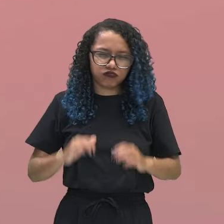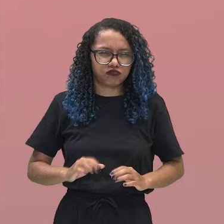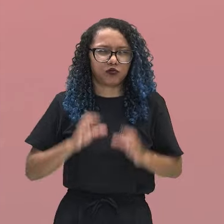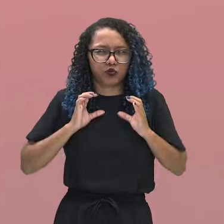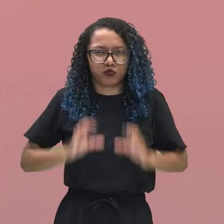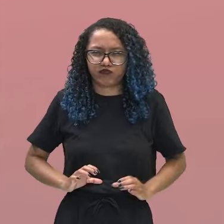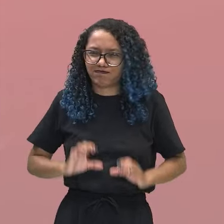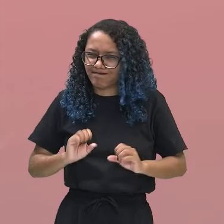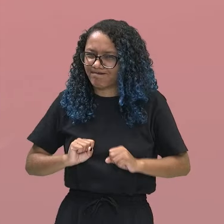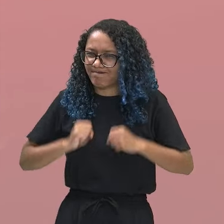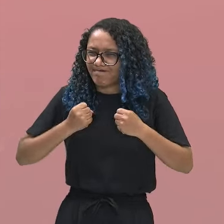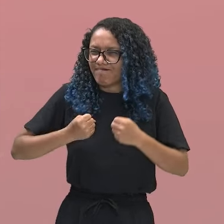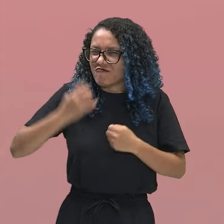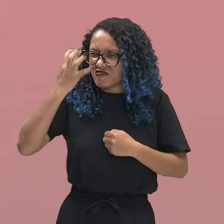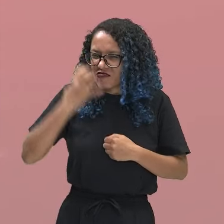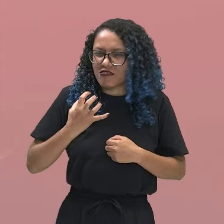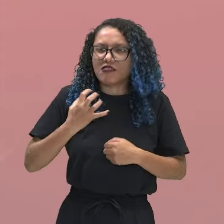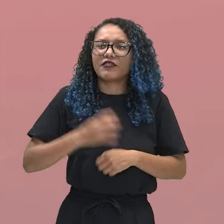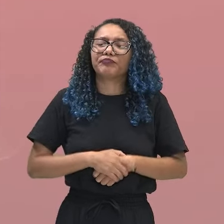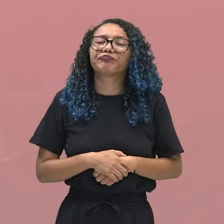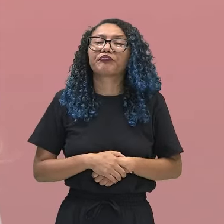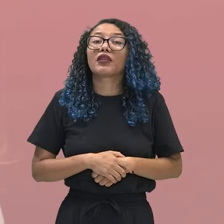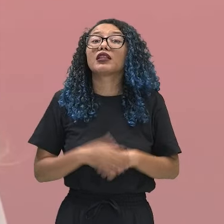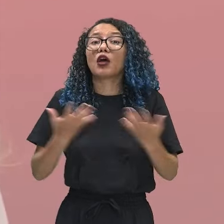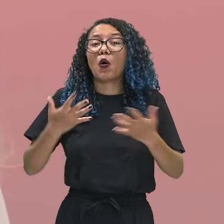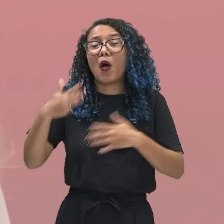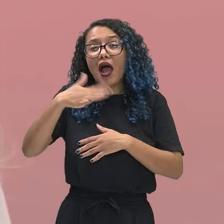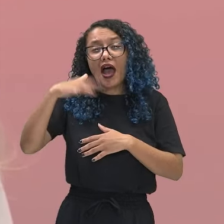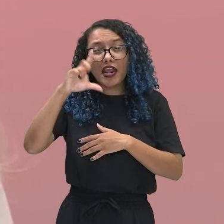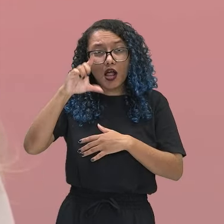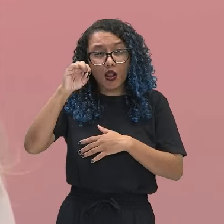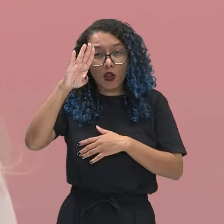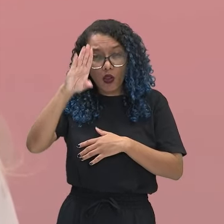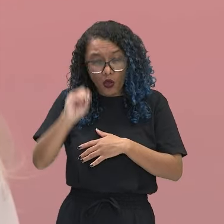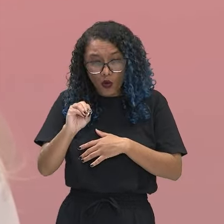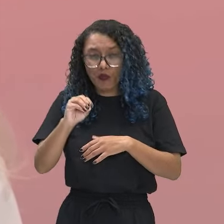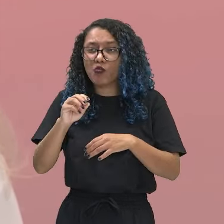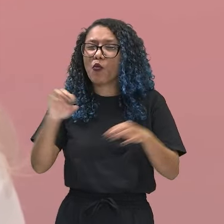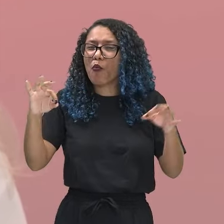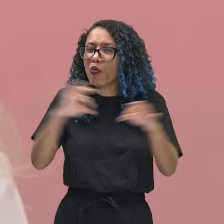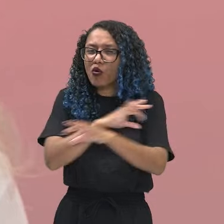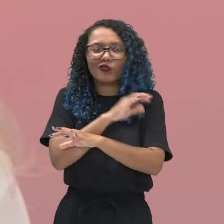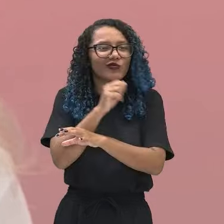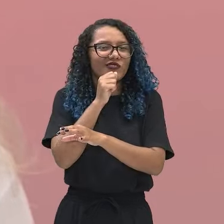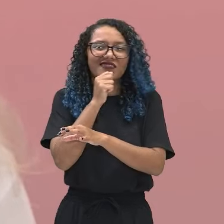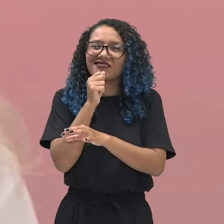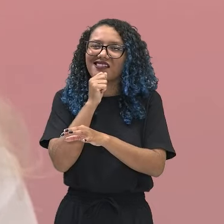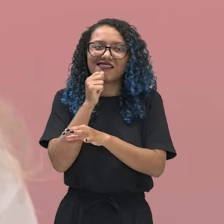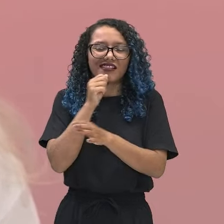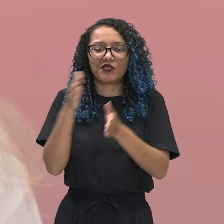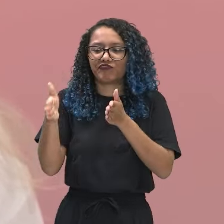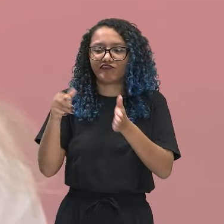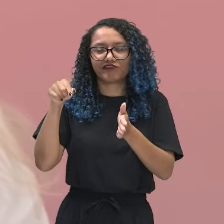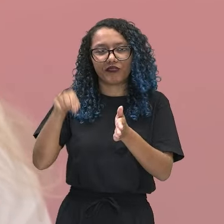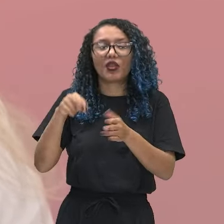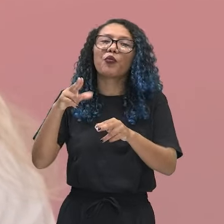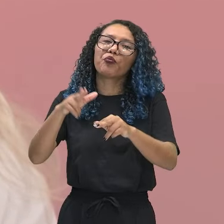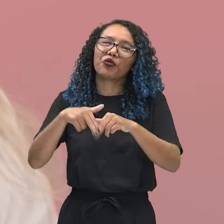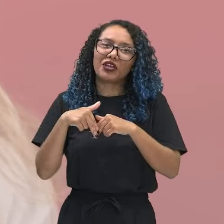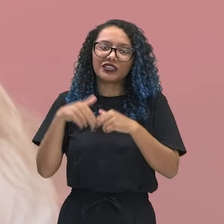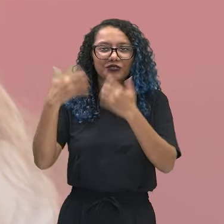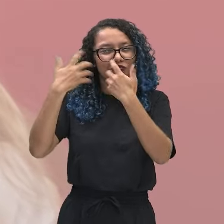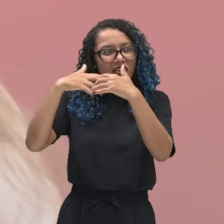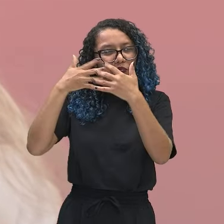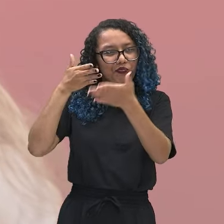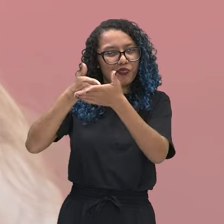lobos frontais do cérebro, por sua vez, não estão totalmente desenvolvidos nesses anos, o que limita a função cerebral na